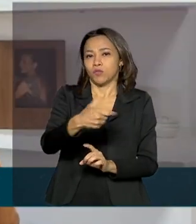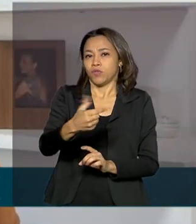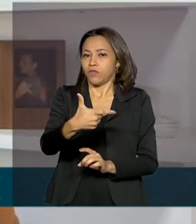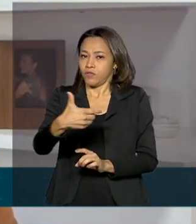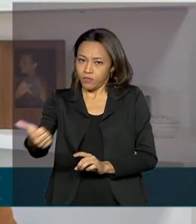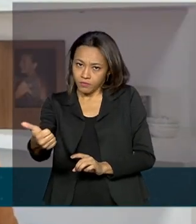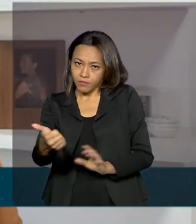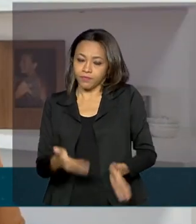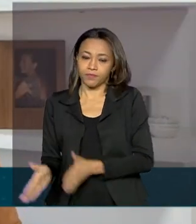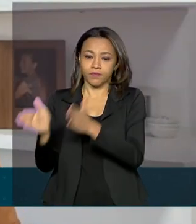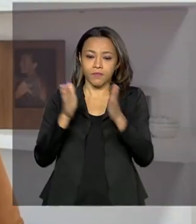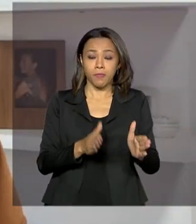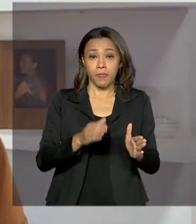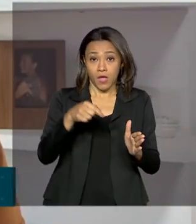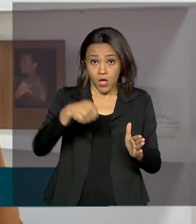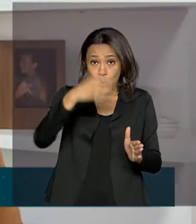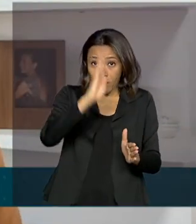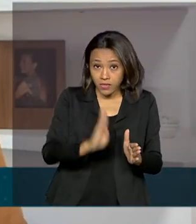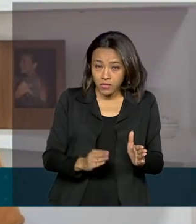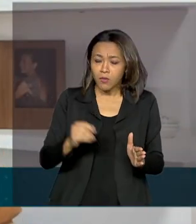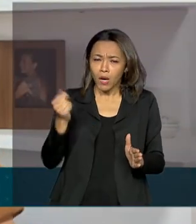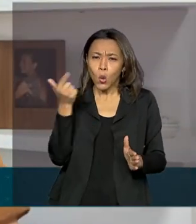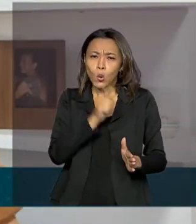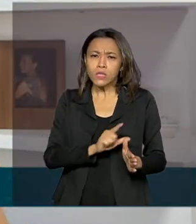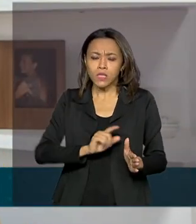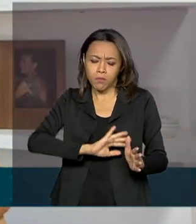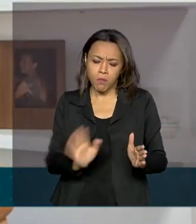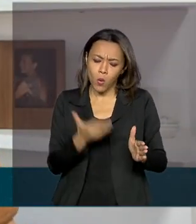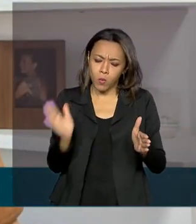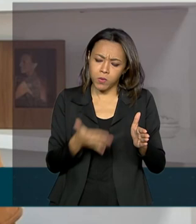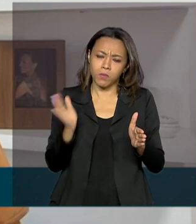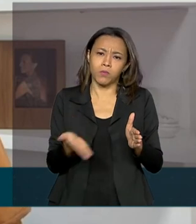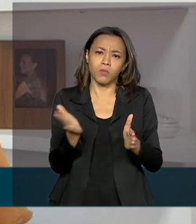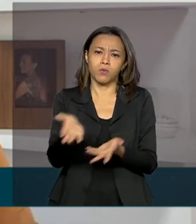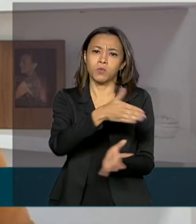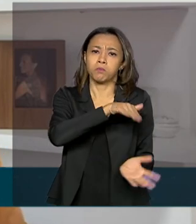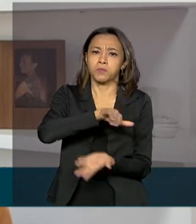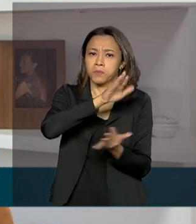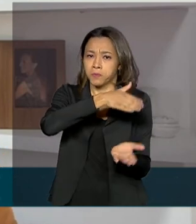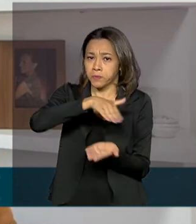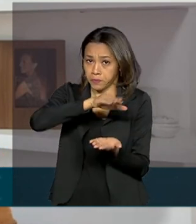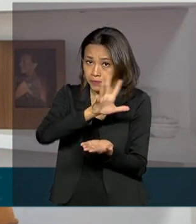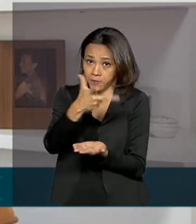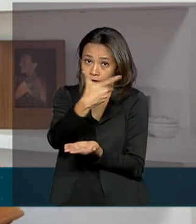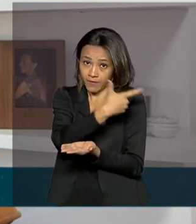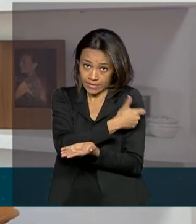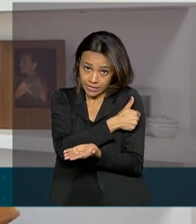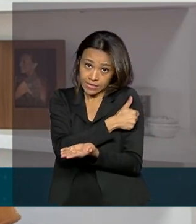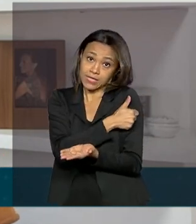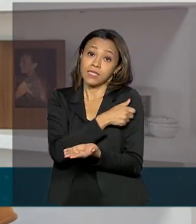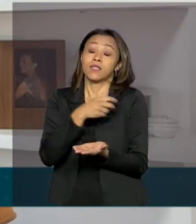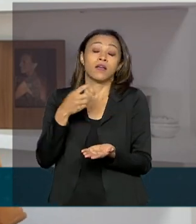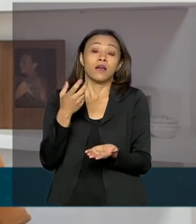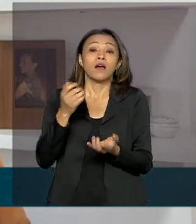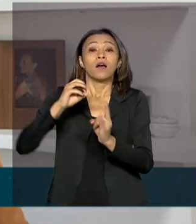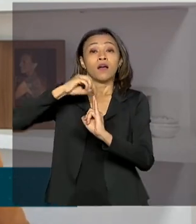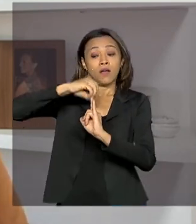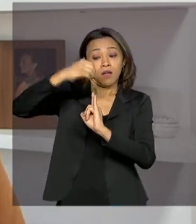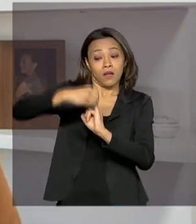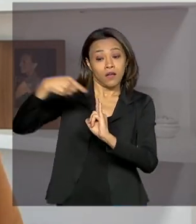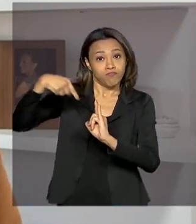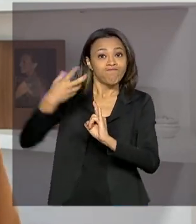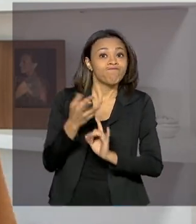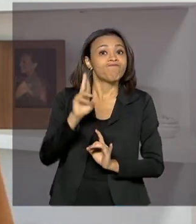A ideia é tornar o Brasil autossuficiente na produção da vacina. O laboratório de biomanguinhos da Fundação